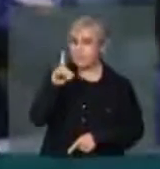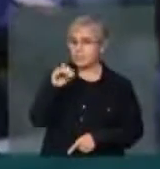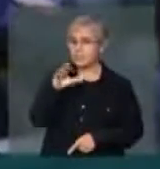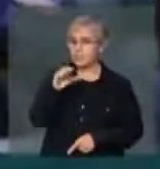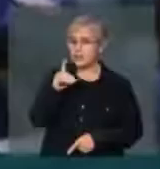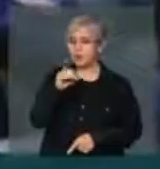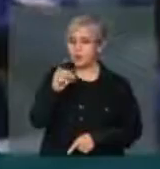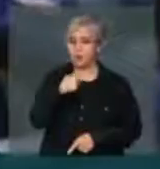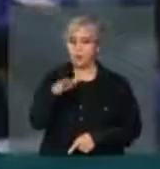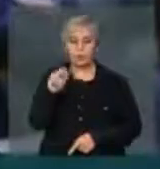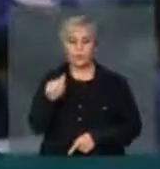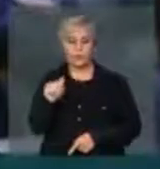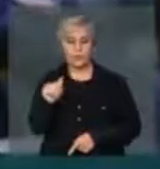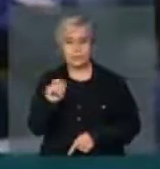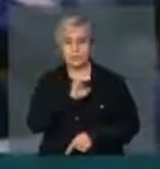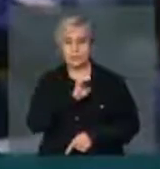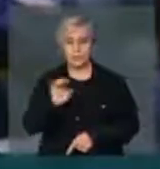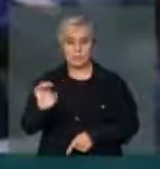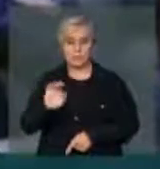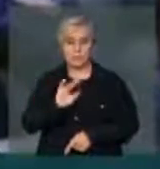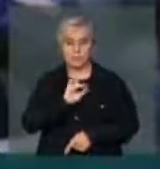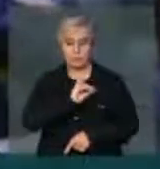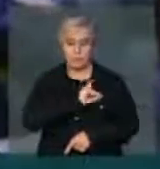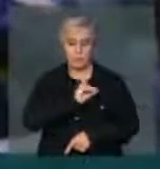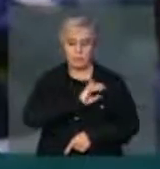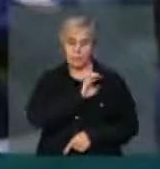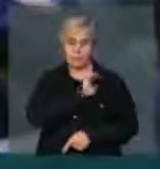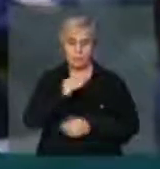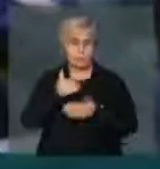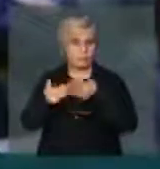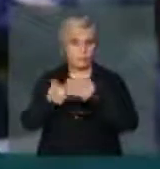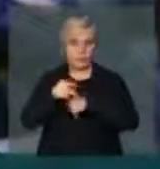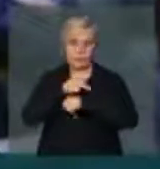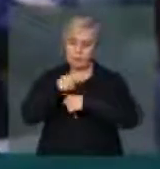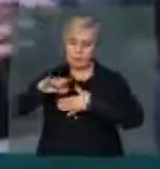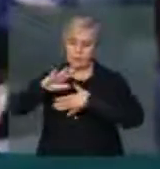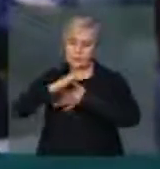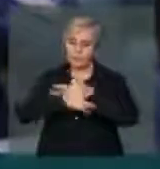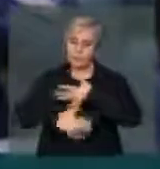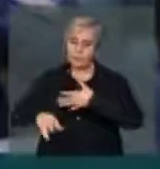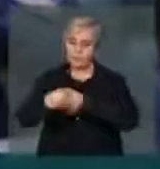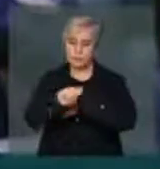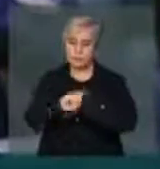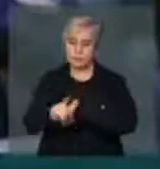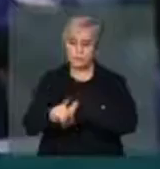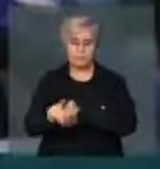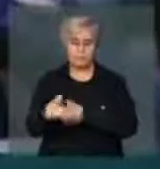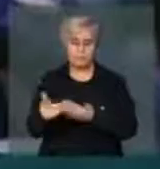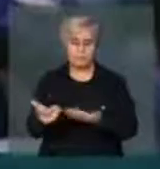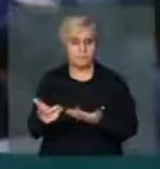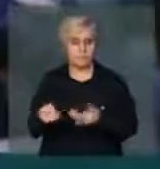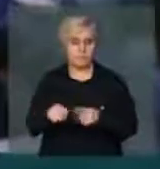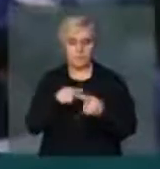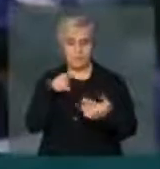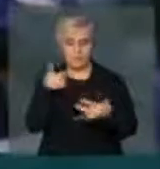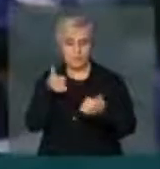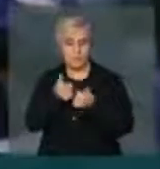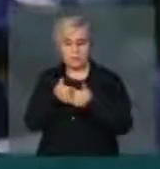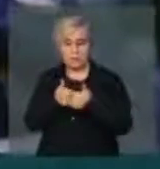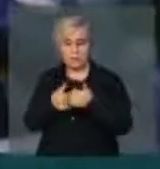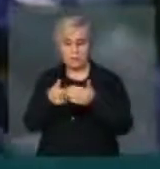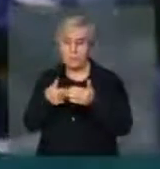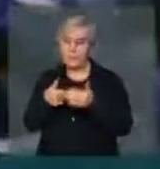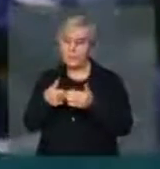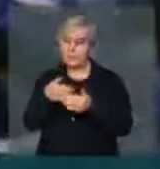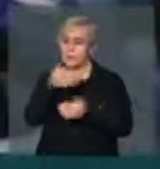Venezuela, Bolívia, Equador, Uruguai e aos outros países da América Latina, com uma posição mais próxima ao Osteo, nos